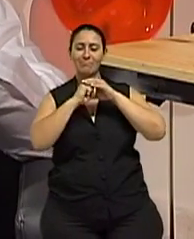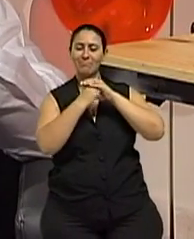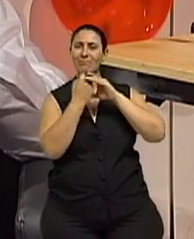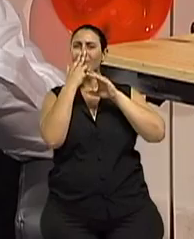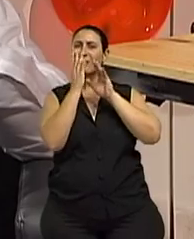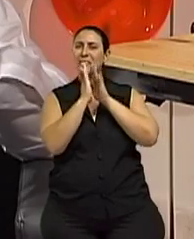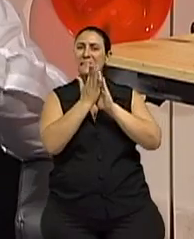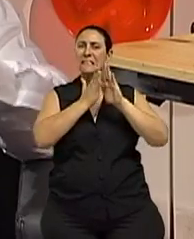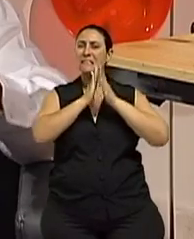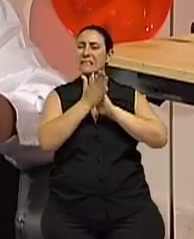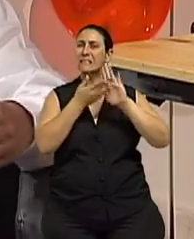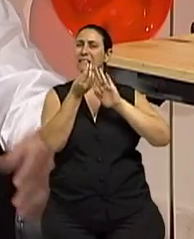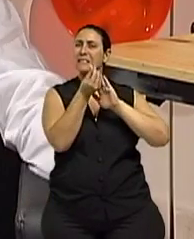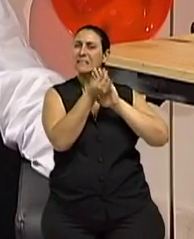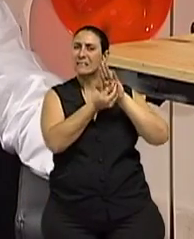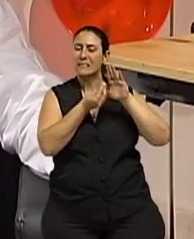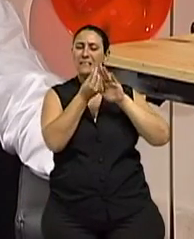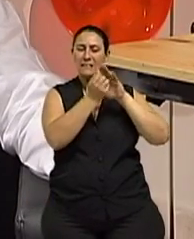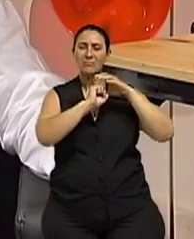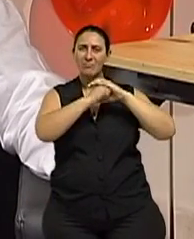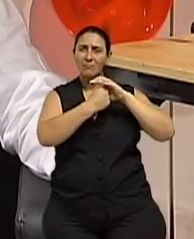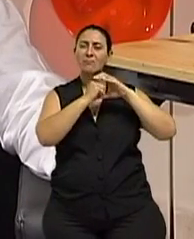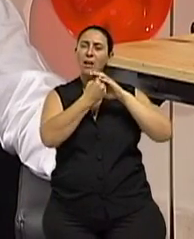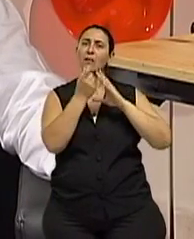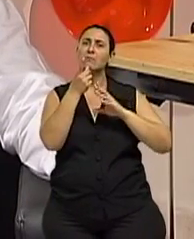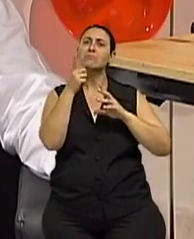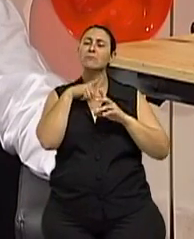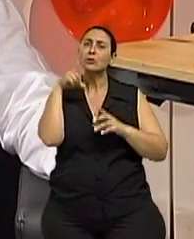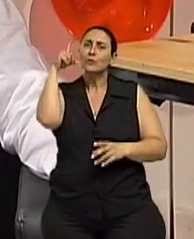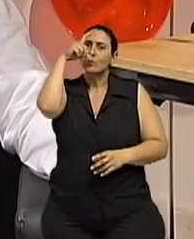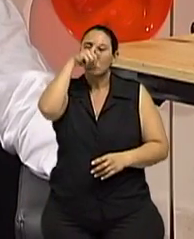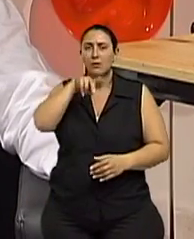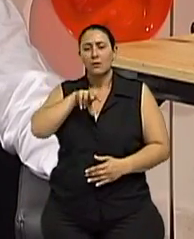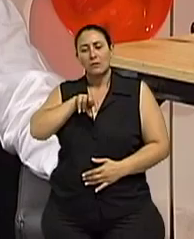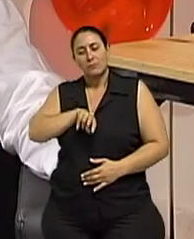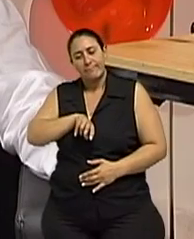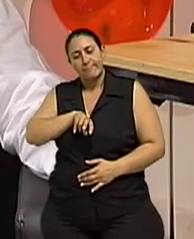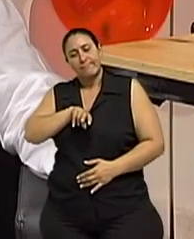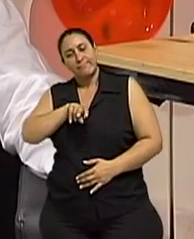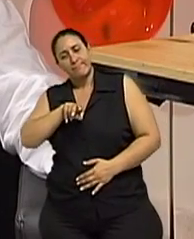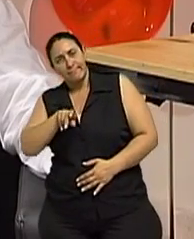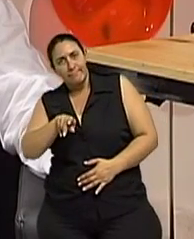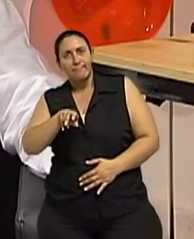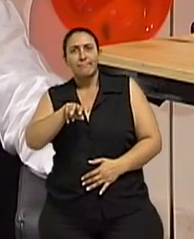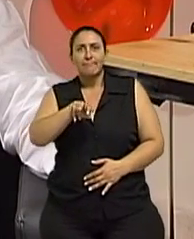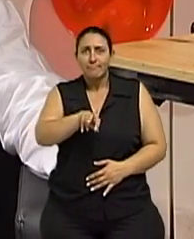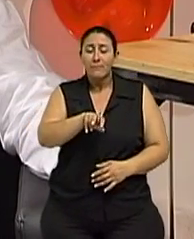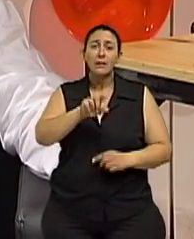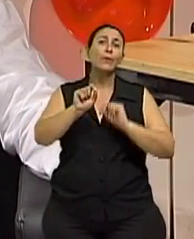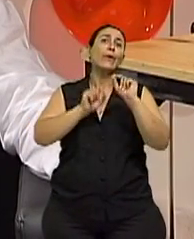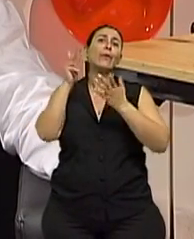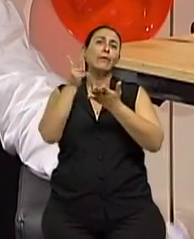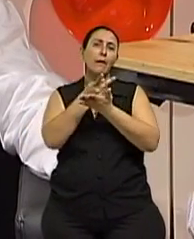vai havendo uma dificuldade muitas vezes na marcha, né, para caminhar. E os sintomas, na maioria das vezes são progressivos.